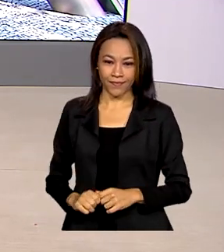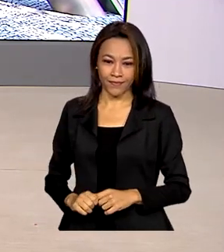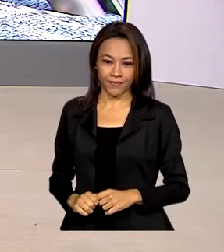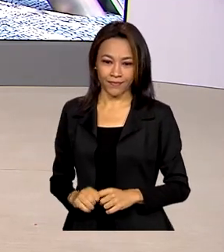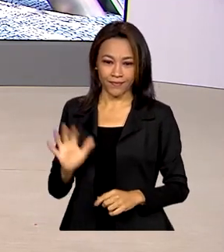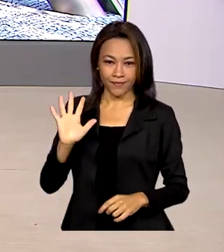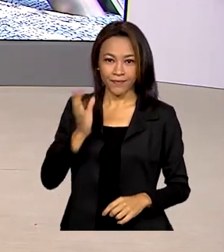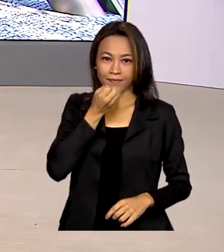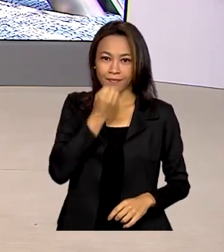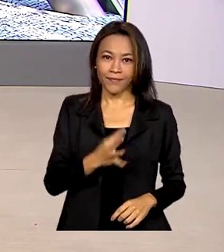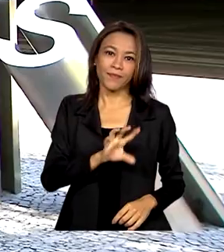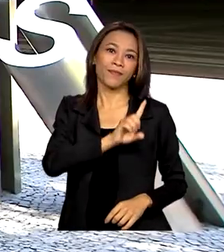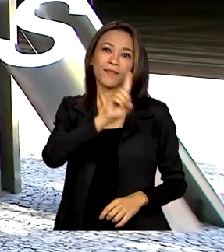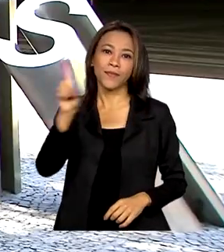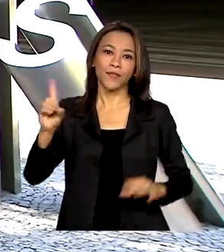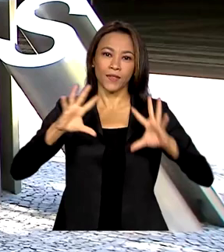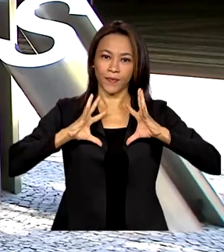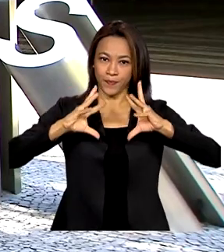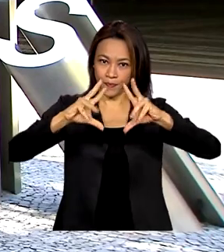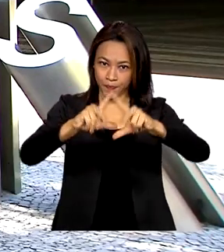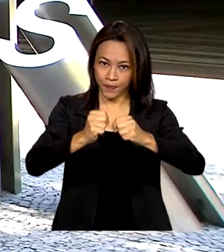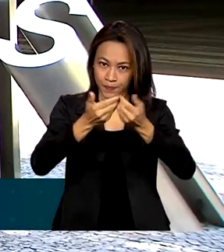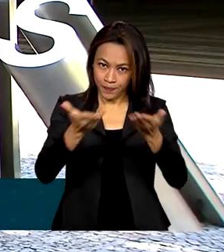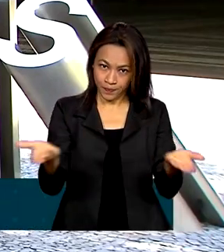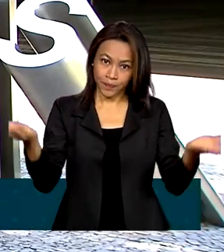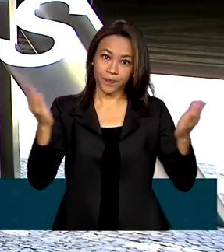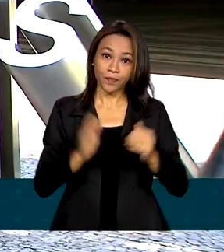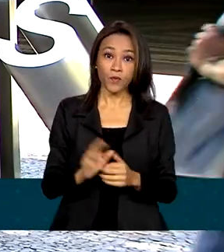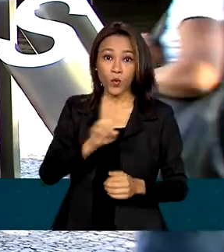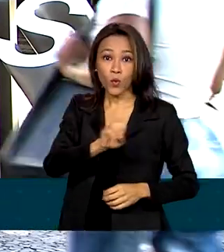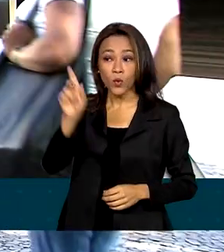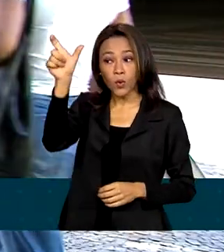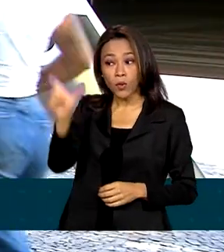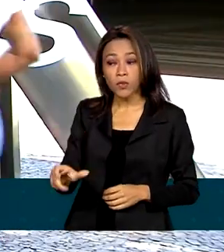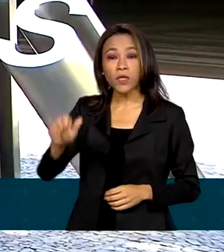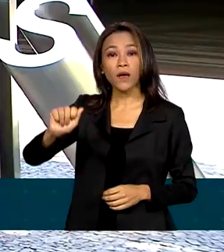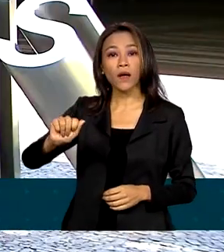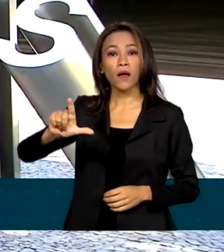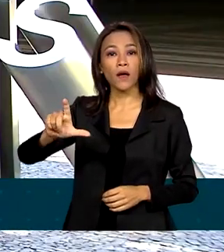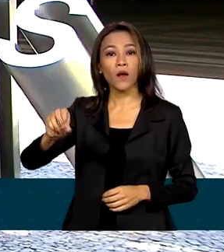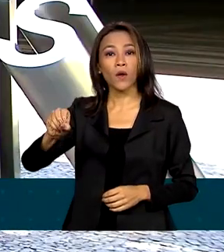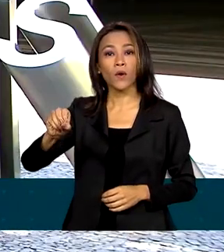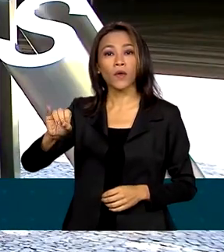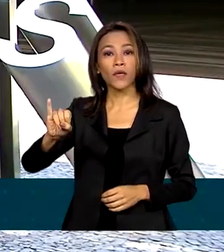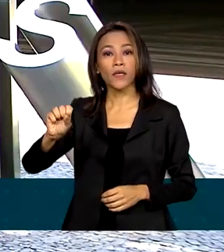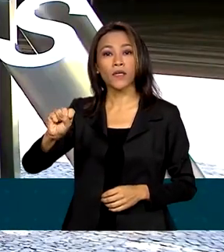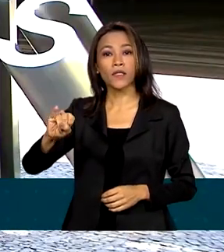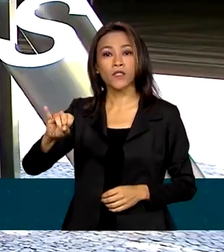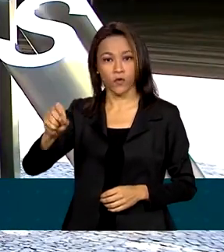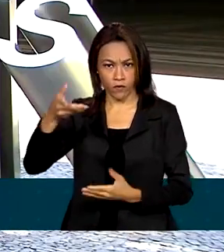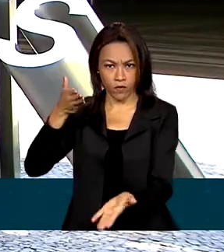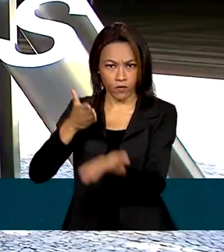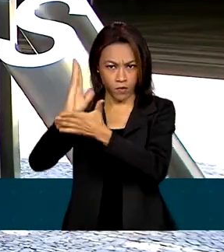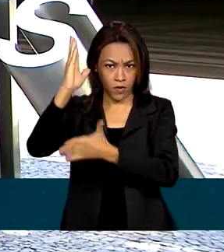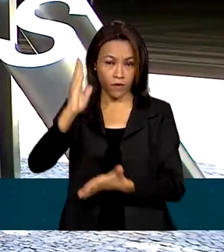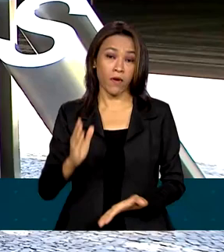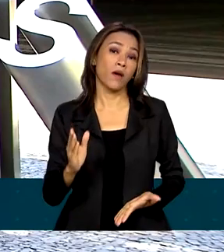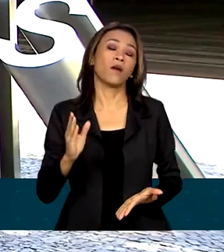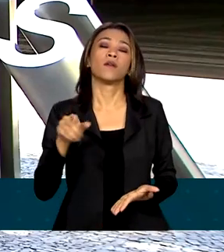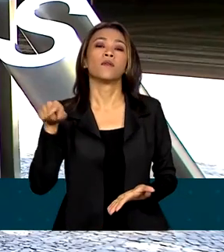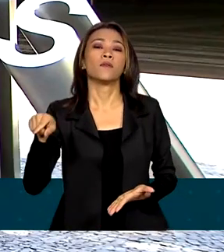Bom dia, Mara. Bom dia a todos. O nome de Aloysio Mercadante foi aprovado pelo Conselho de Administração